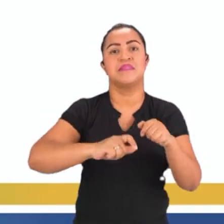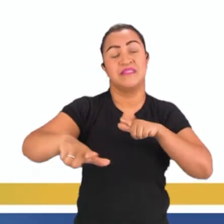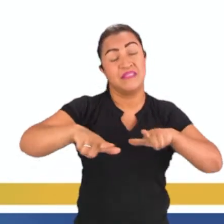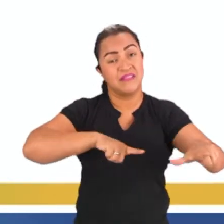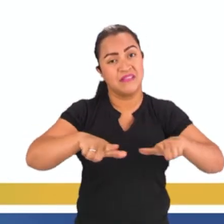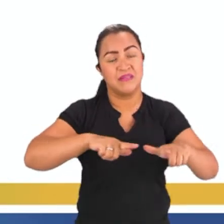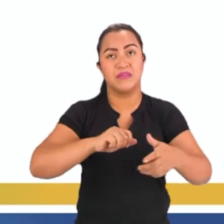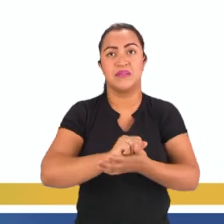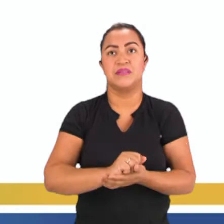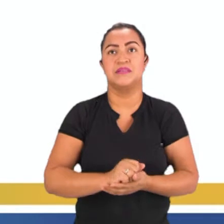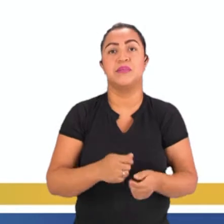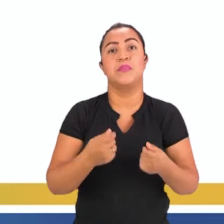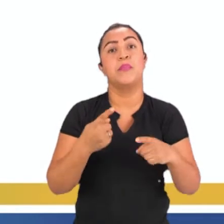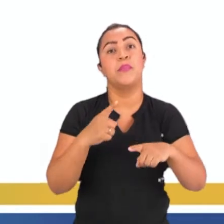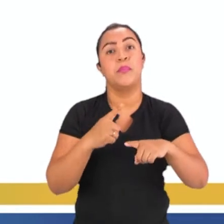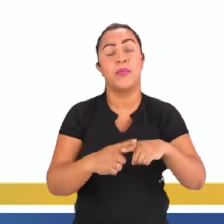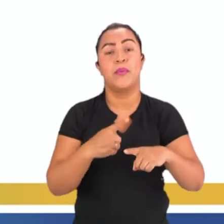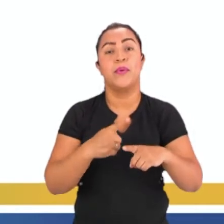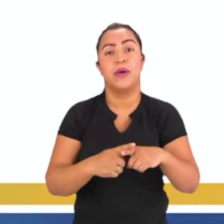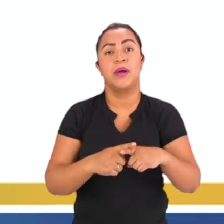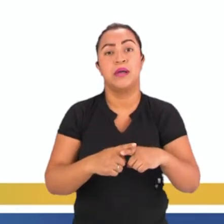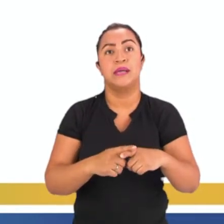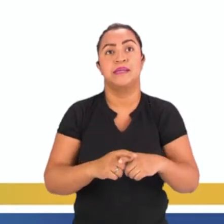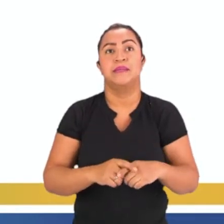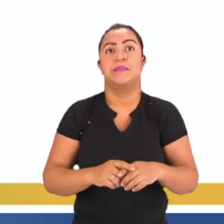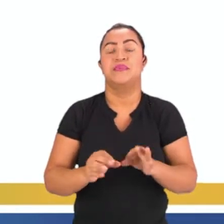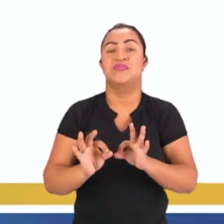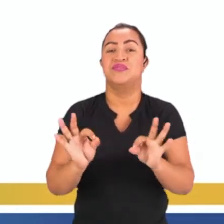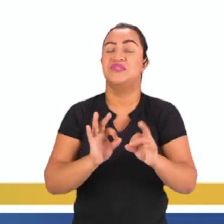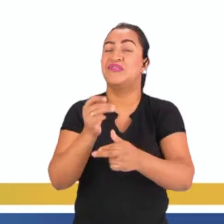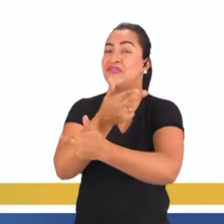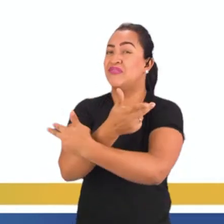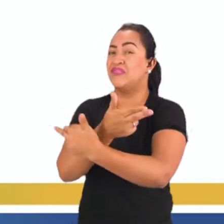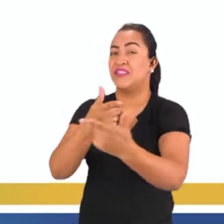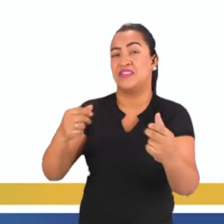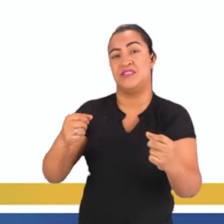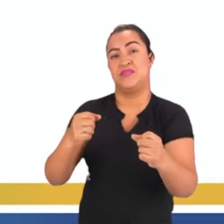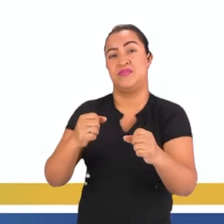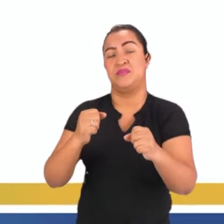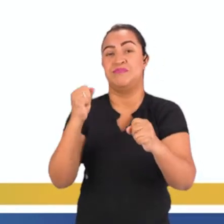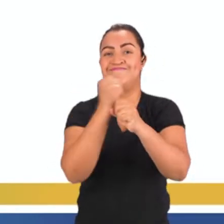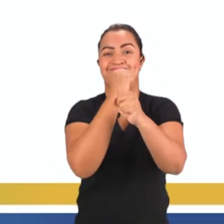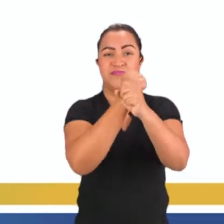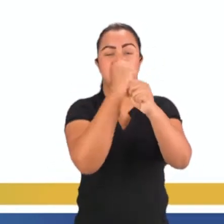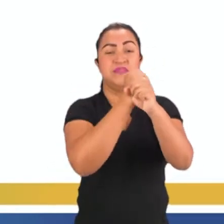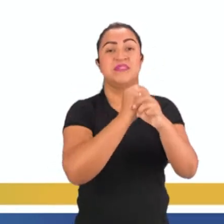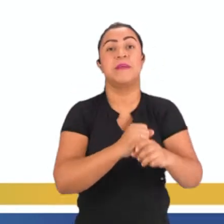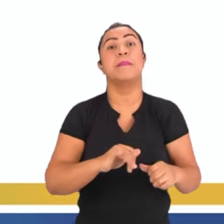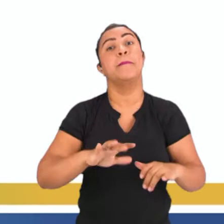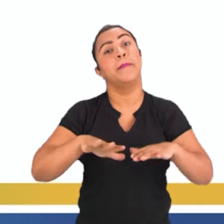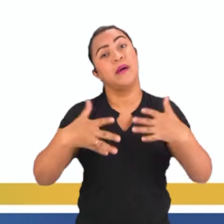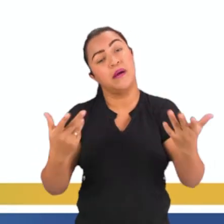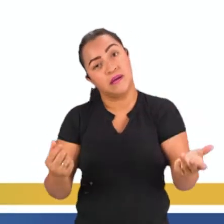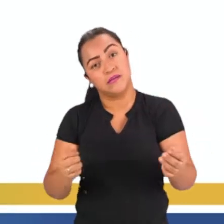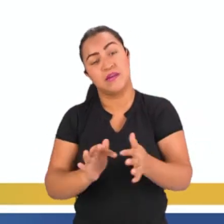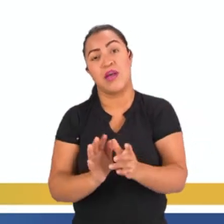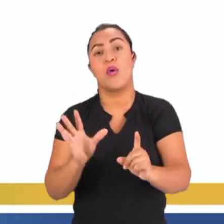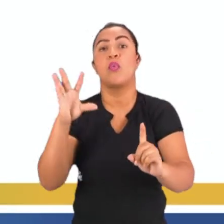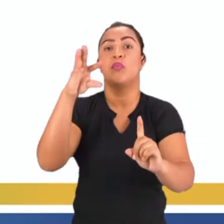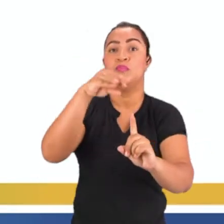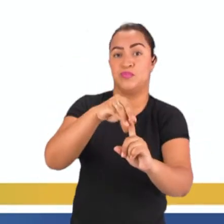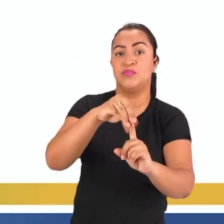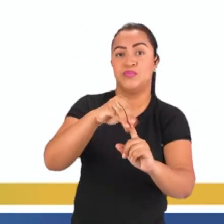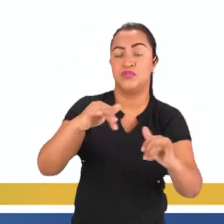usina necessita de grandes obras e equipamentos para que possa produzir energia elétrica, aproveitando o